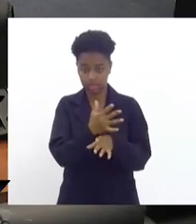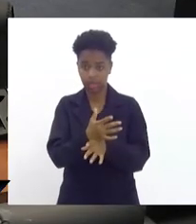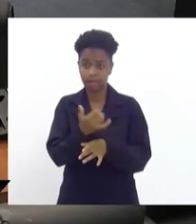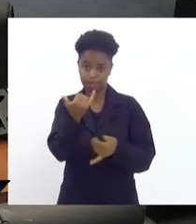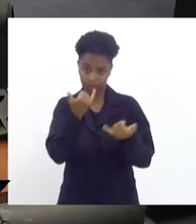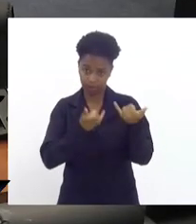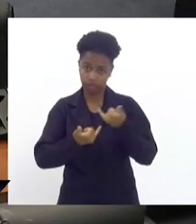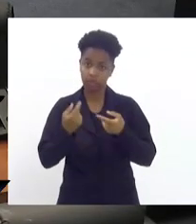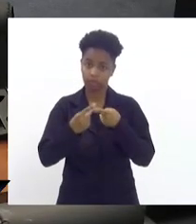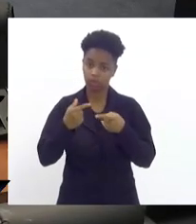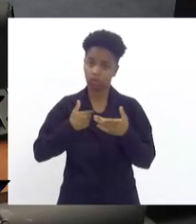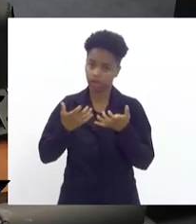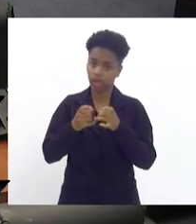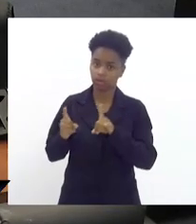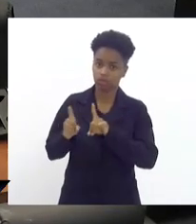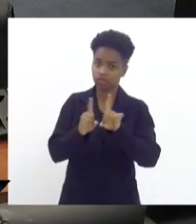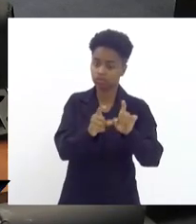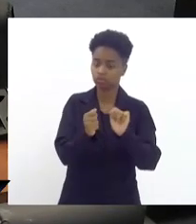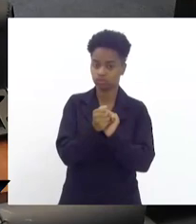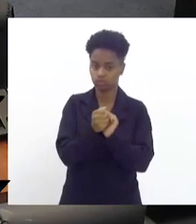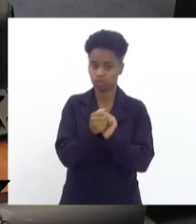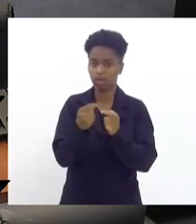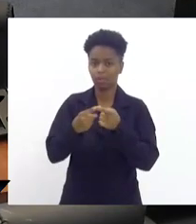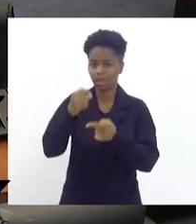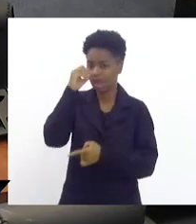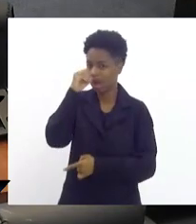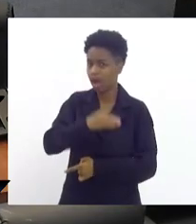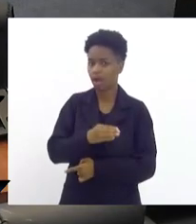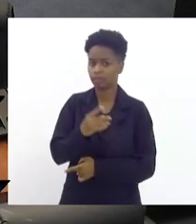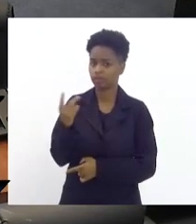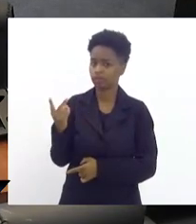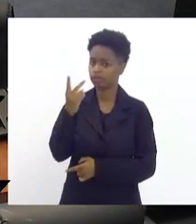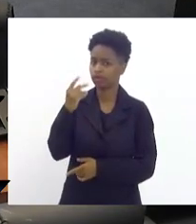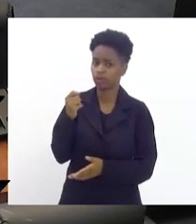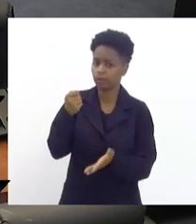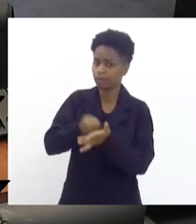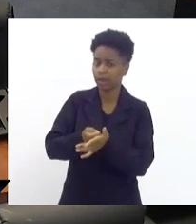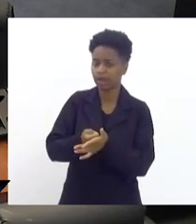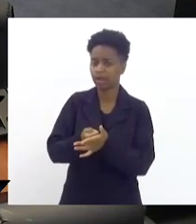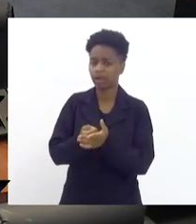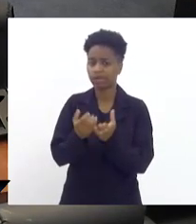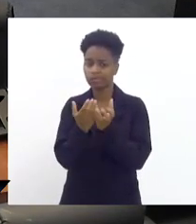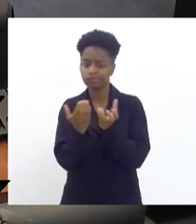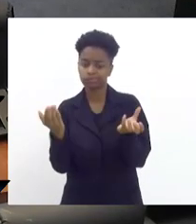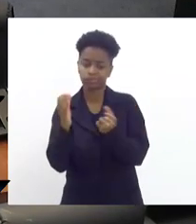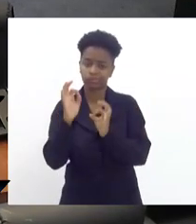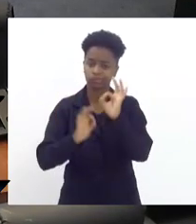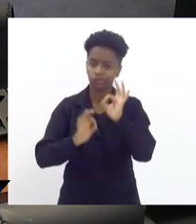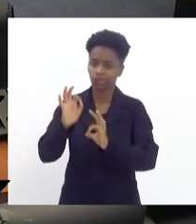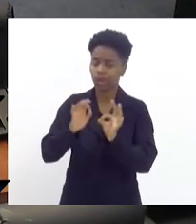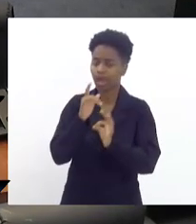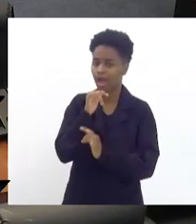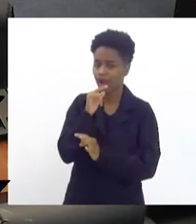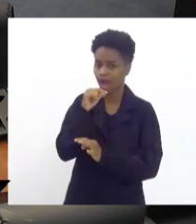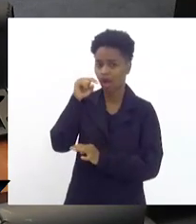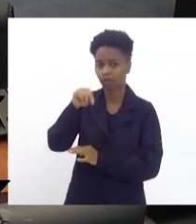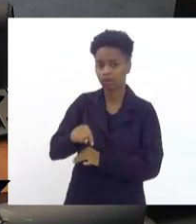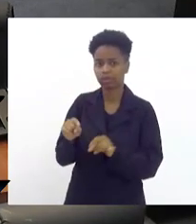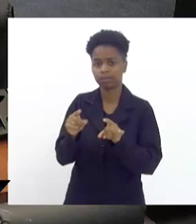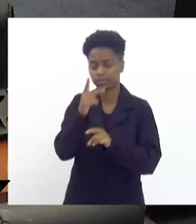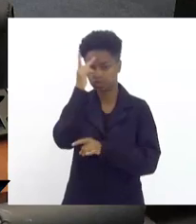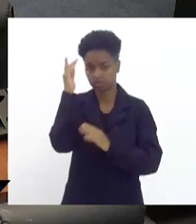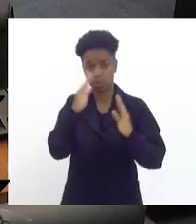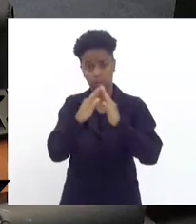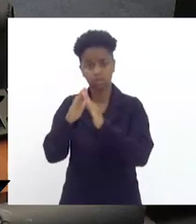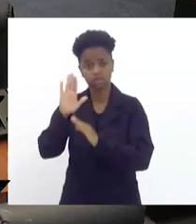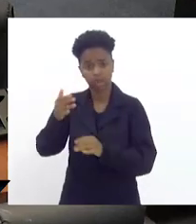avisada que faço questão de estar presente chega a ser um absurdo o valor que se cobra para fazer a instalação da rede de água do morador que já